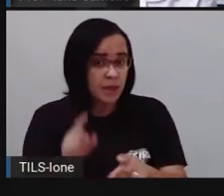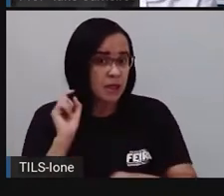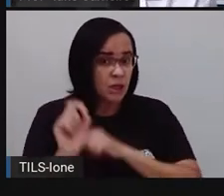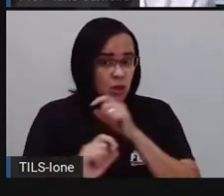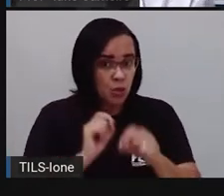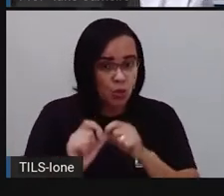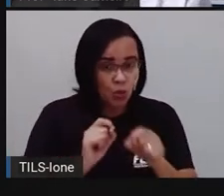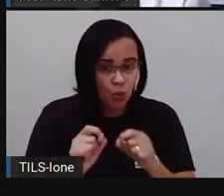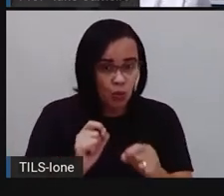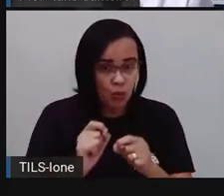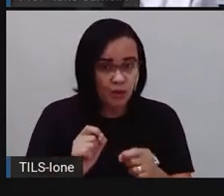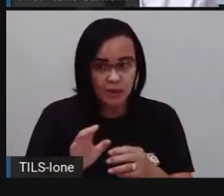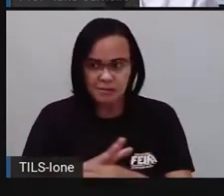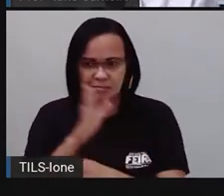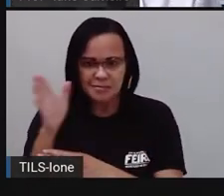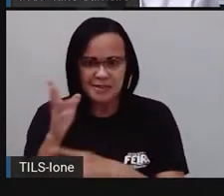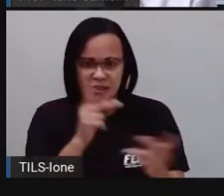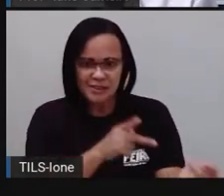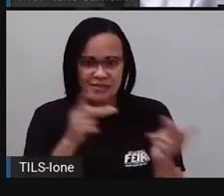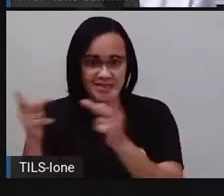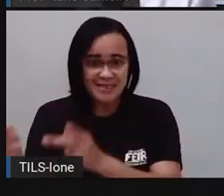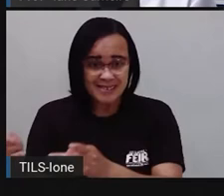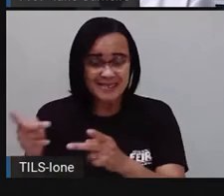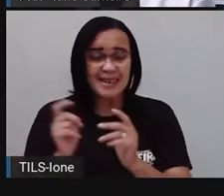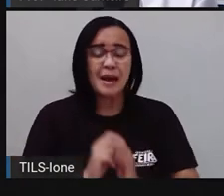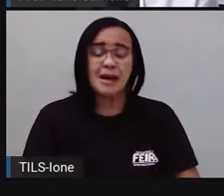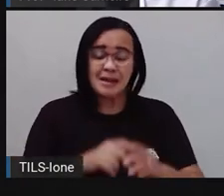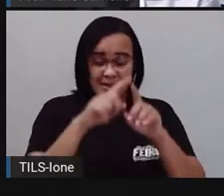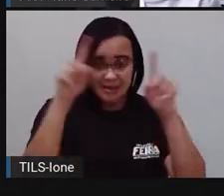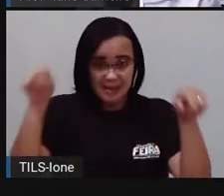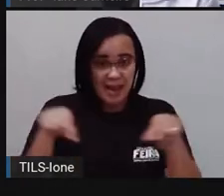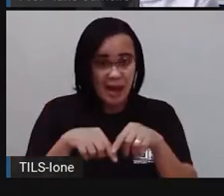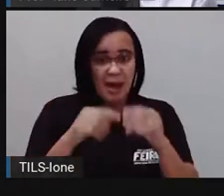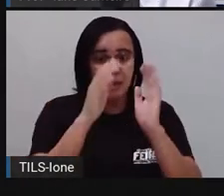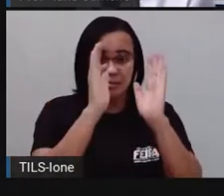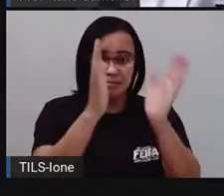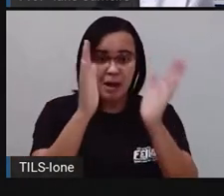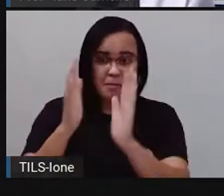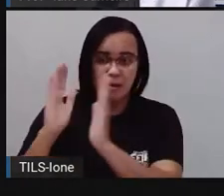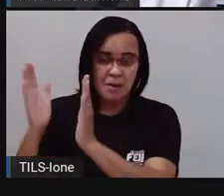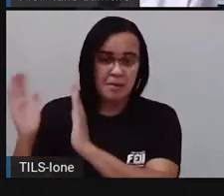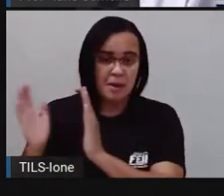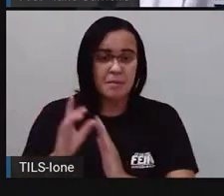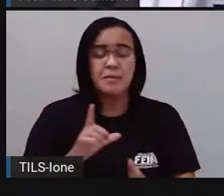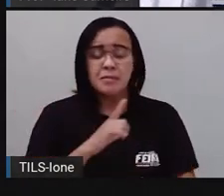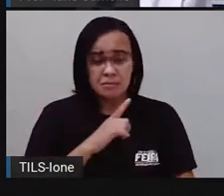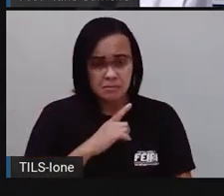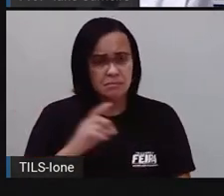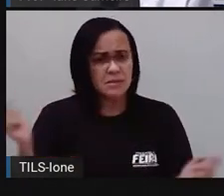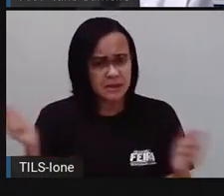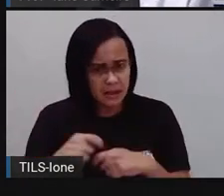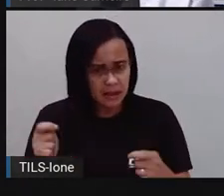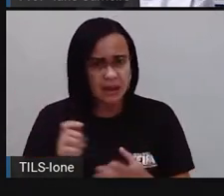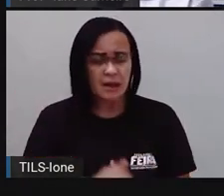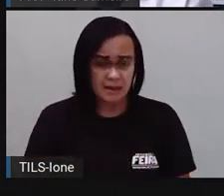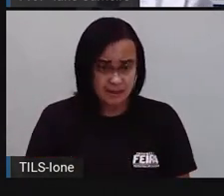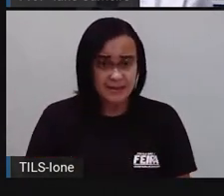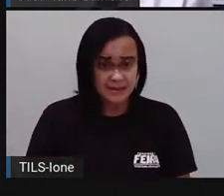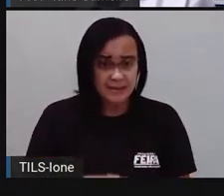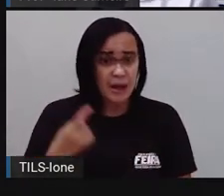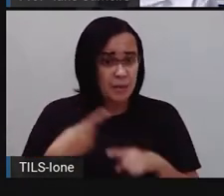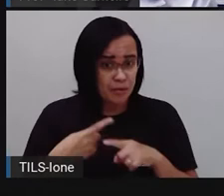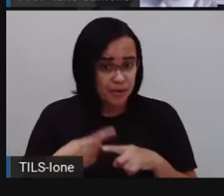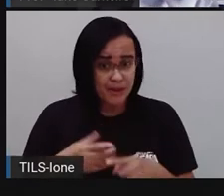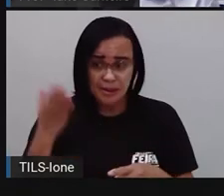encontrar. Mas você... O livro, antigamente, quando a Pró era criança, a Pró pesquisava era no livro. Não tinha, né? Internet. Internet é bem